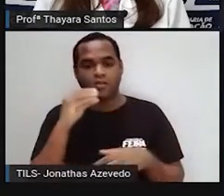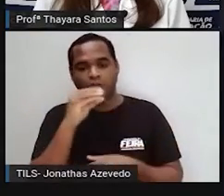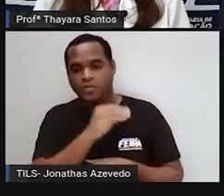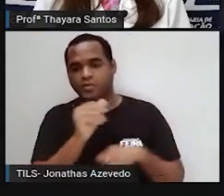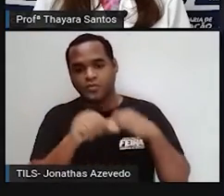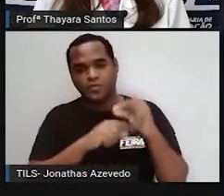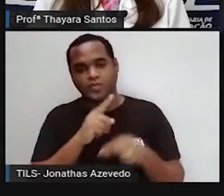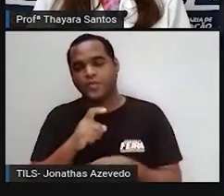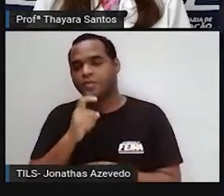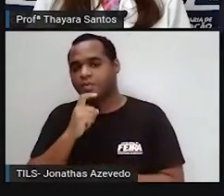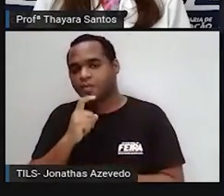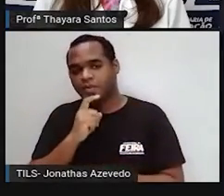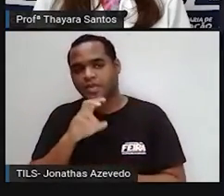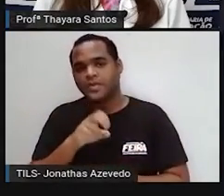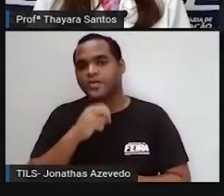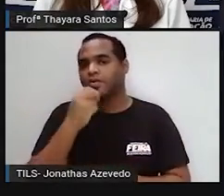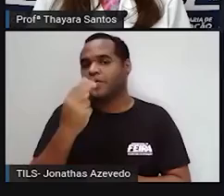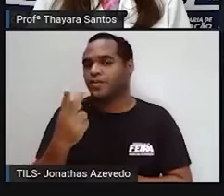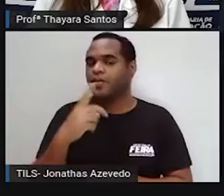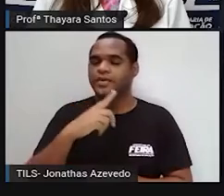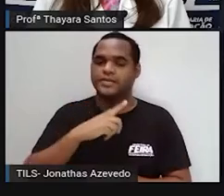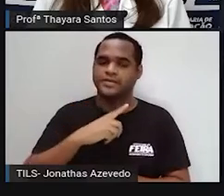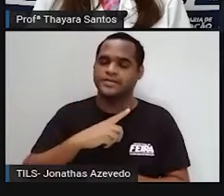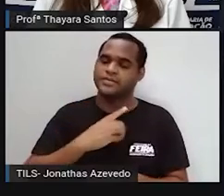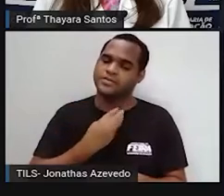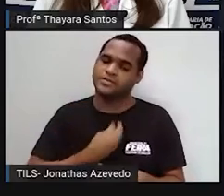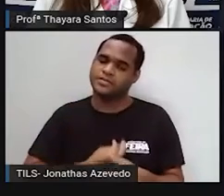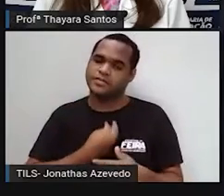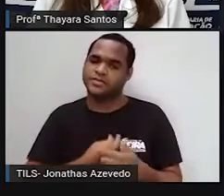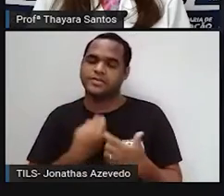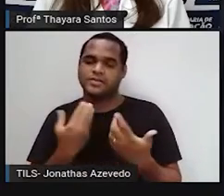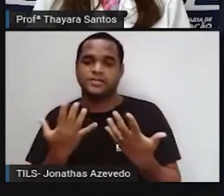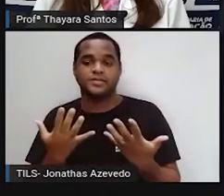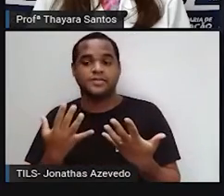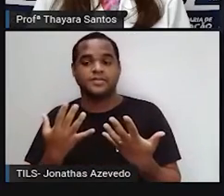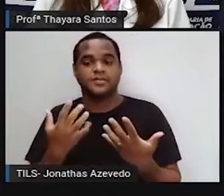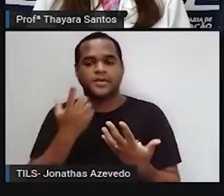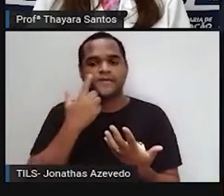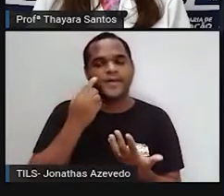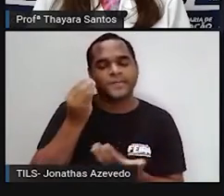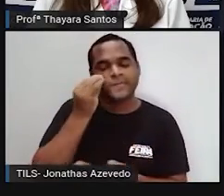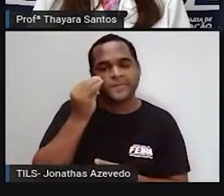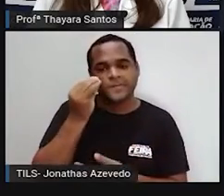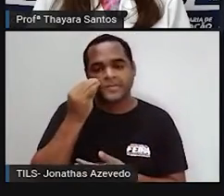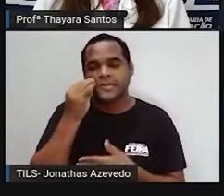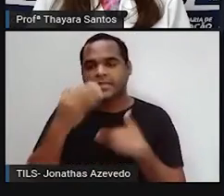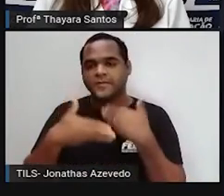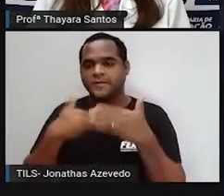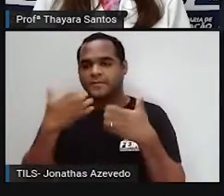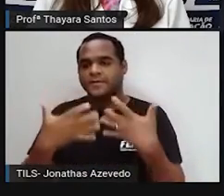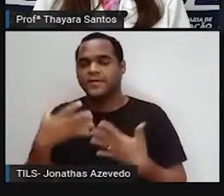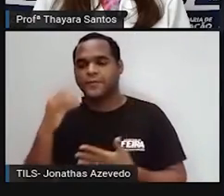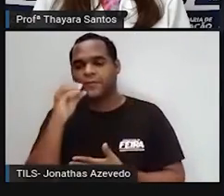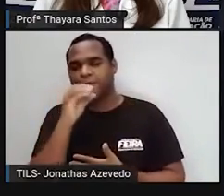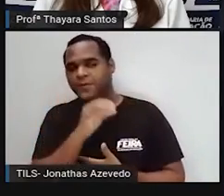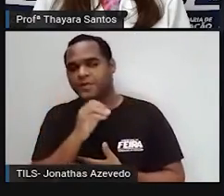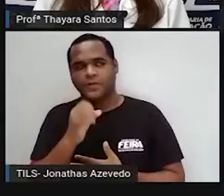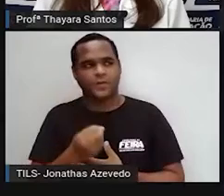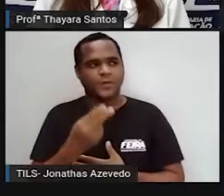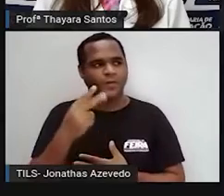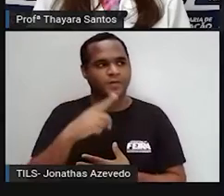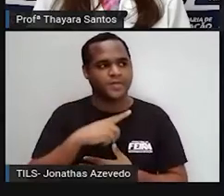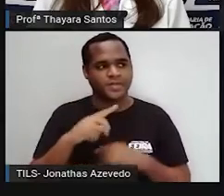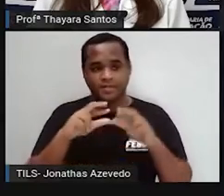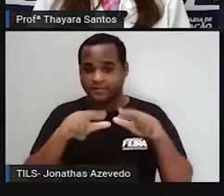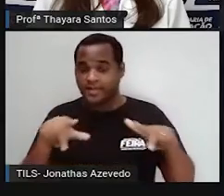frios, ou estão vivenciando ali, né? Experimentando ondas de calor ou eventos que a gente